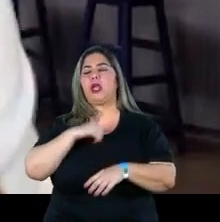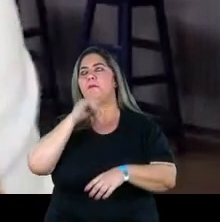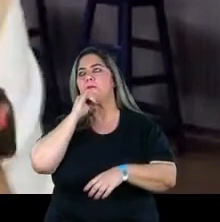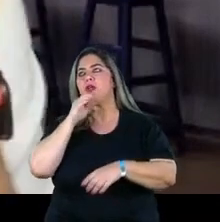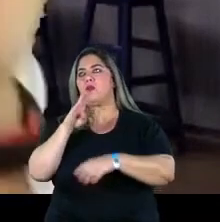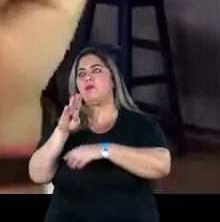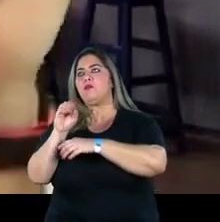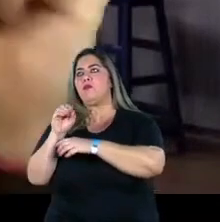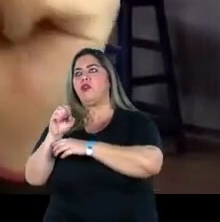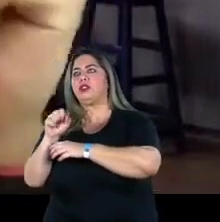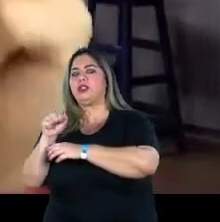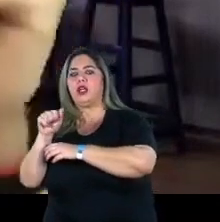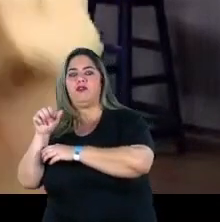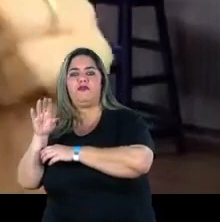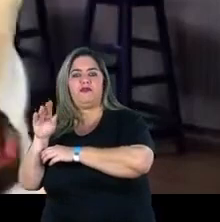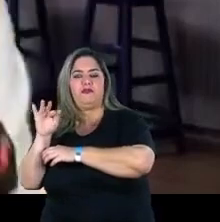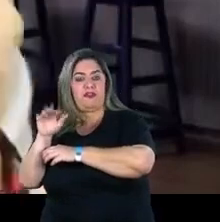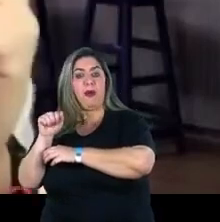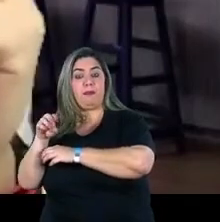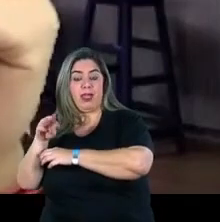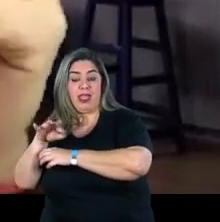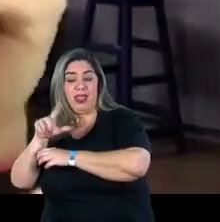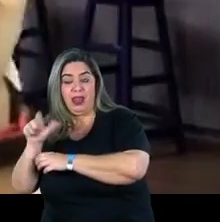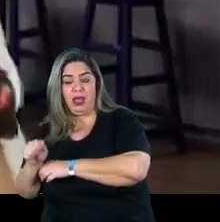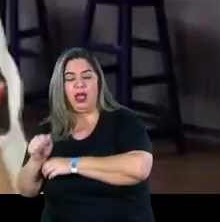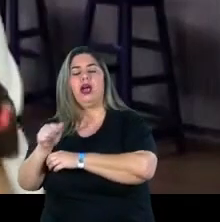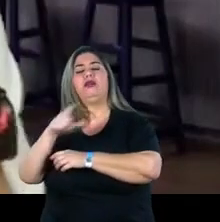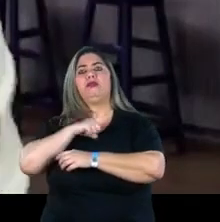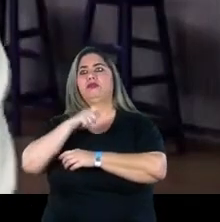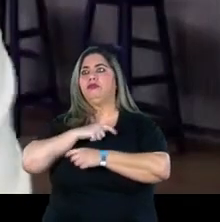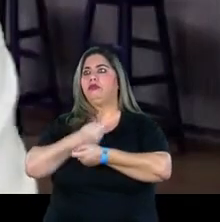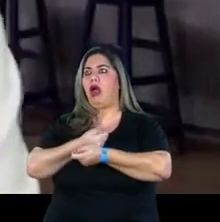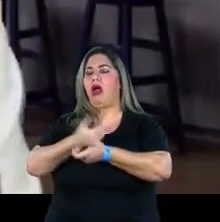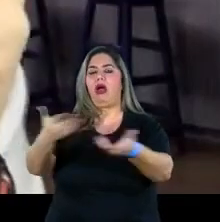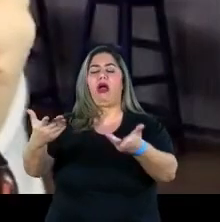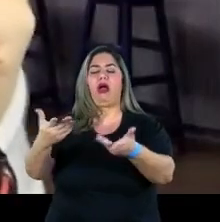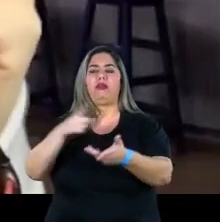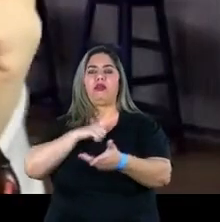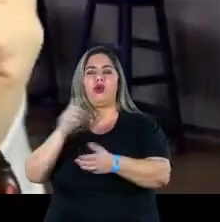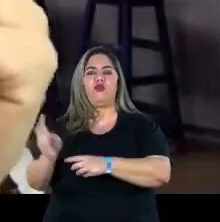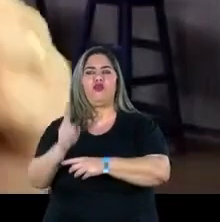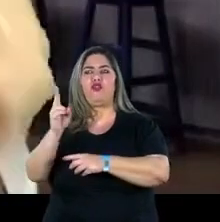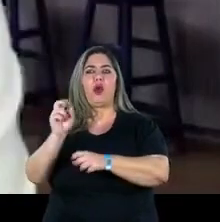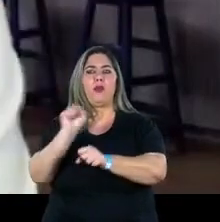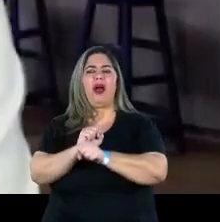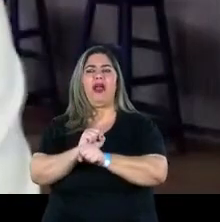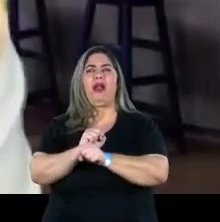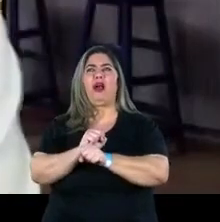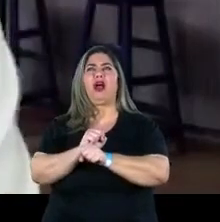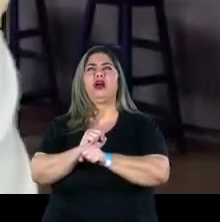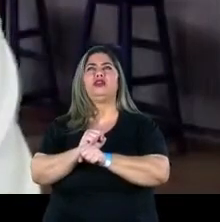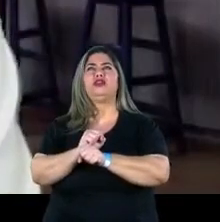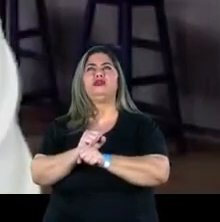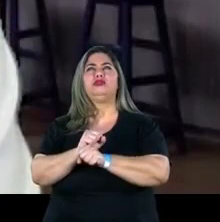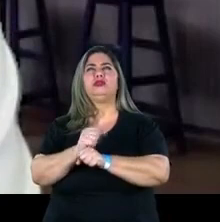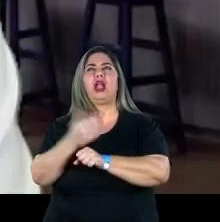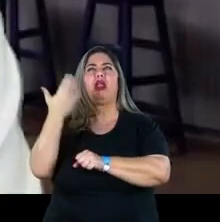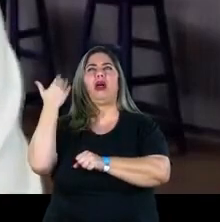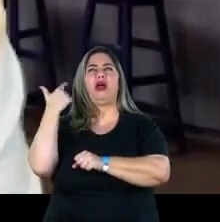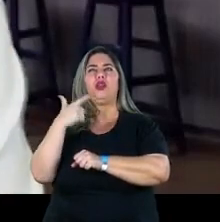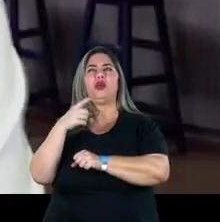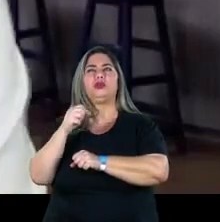Família é o maior mecanismo de transferência de renda do mundo, tá, e ele está com um valor congelado desde 2016.